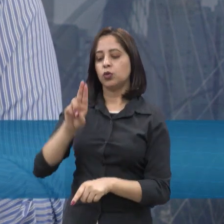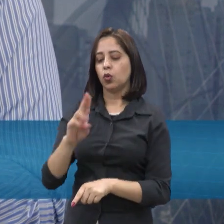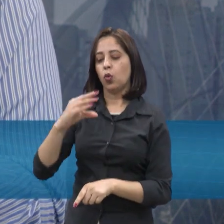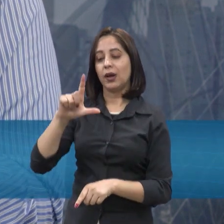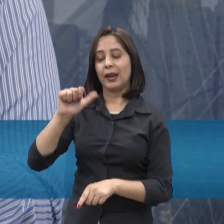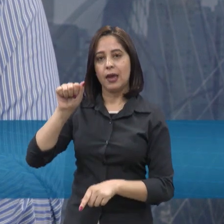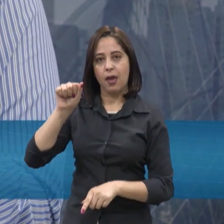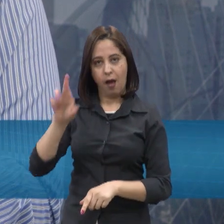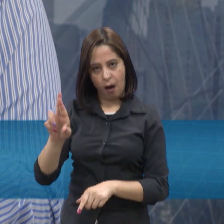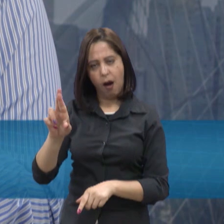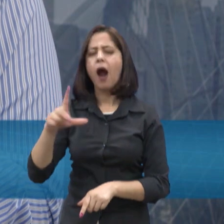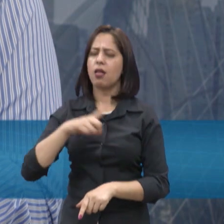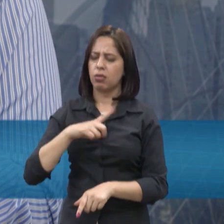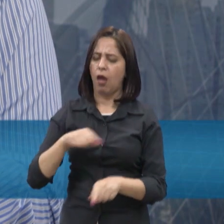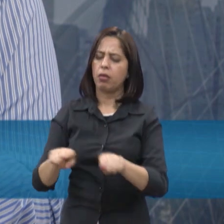de geração nuclear, né?